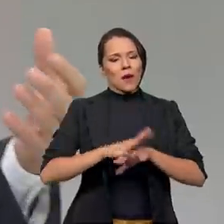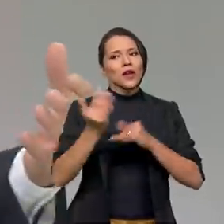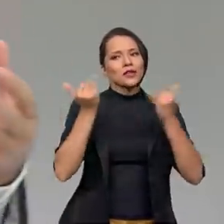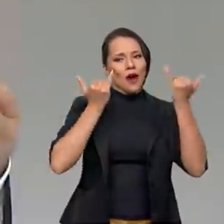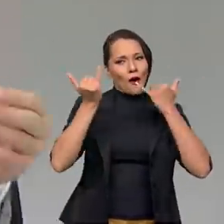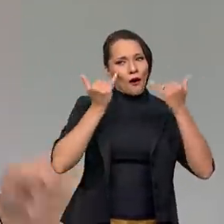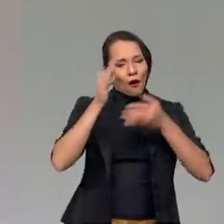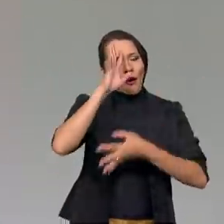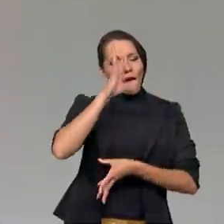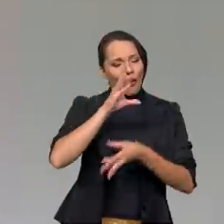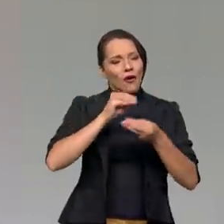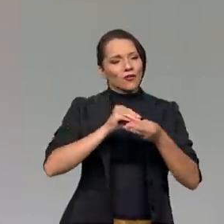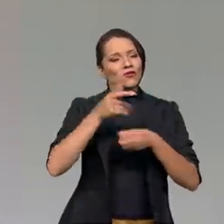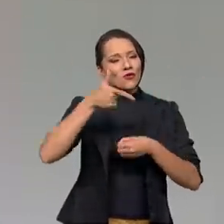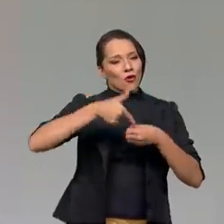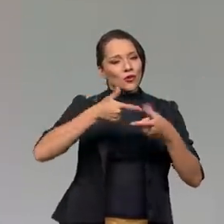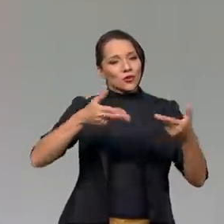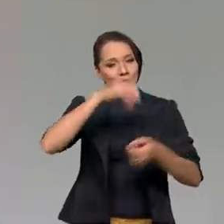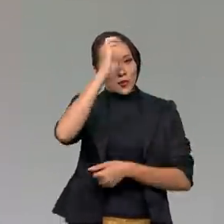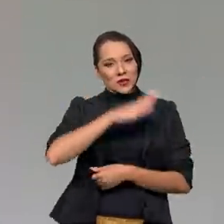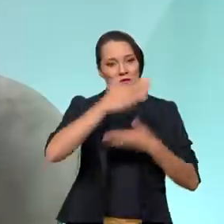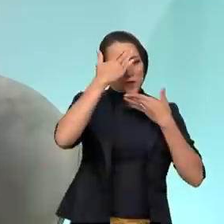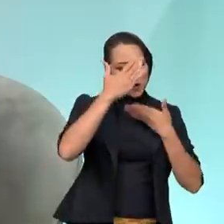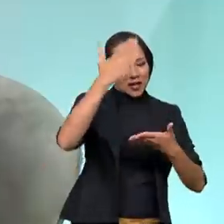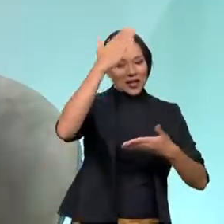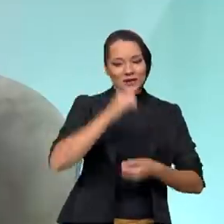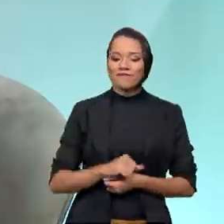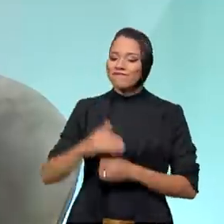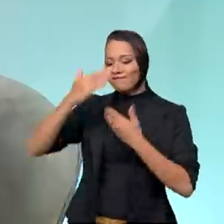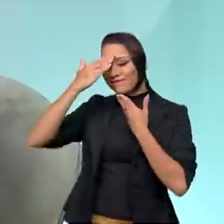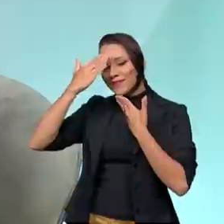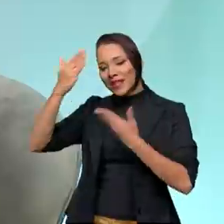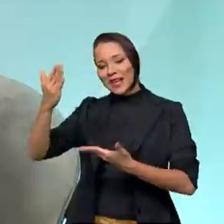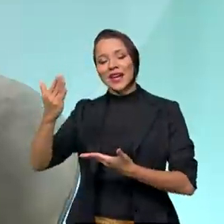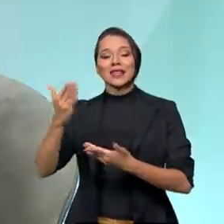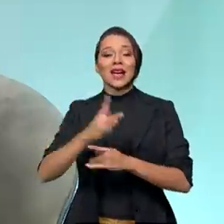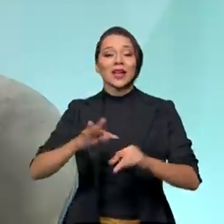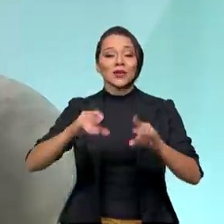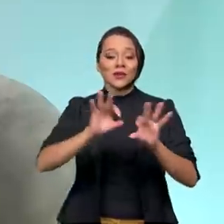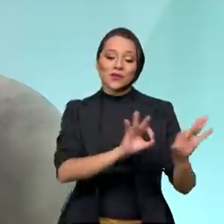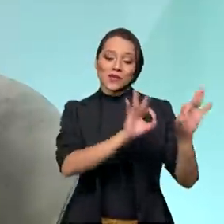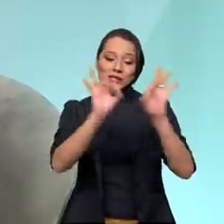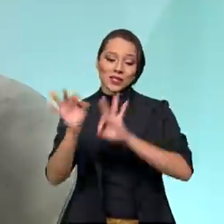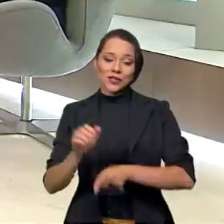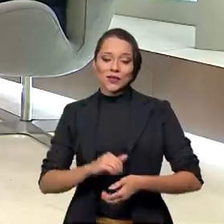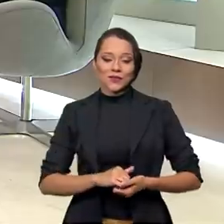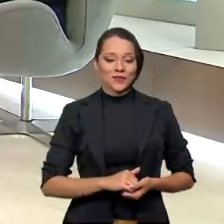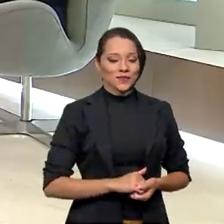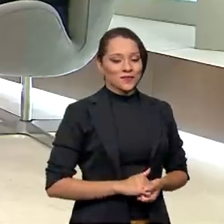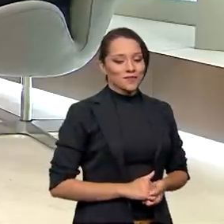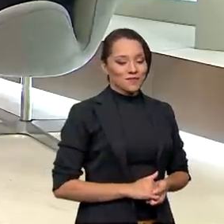informações a respeito dos combustíveis no país. Muito obrigado. Muito obrigado, Paulo, e muito obrigado a todos que nos assistiram.